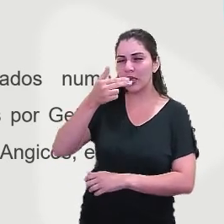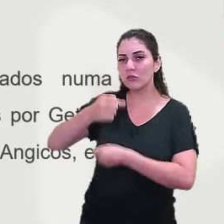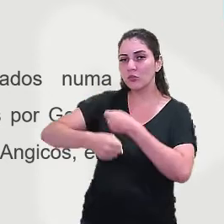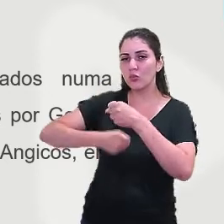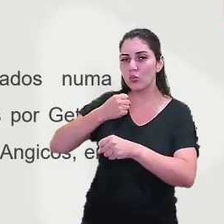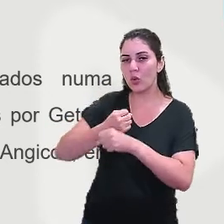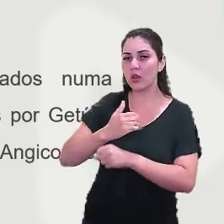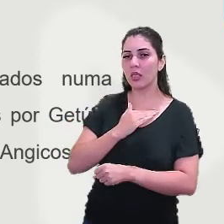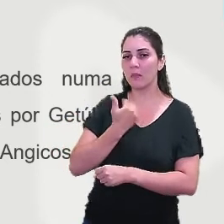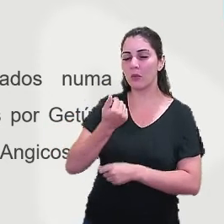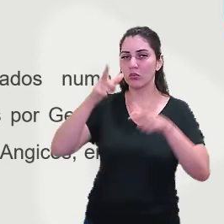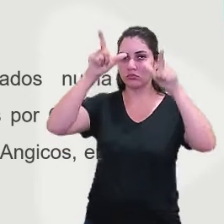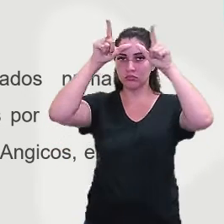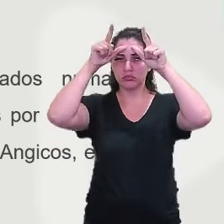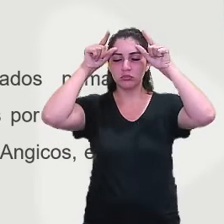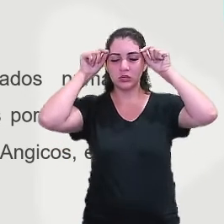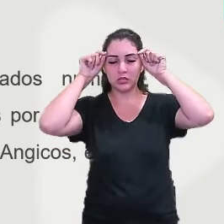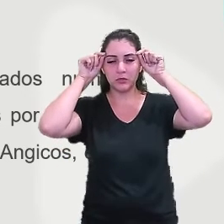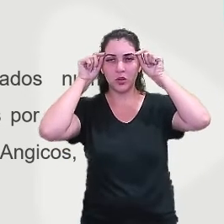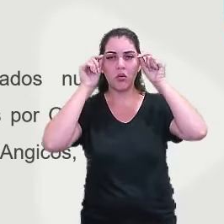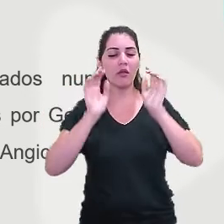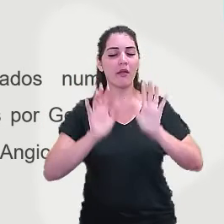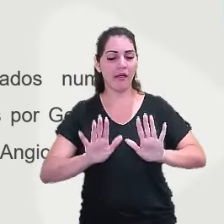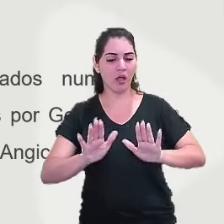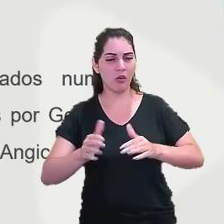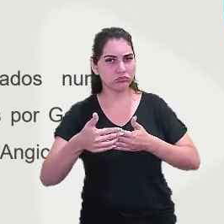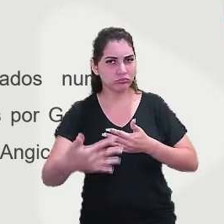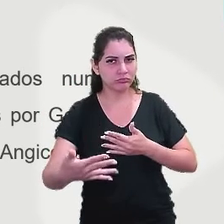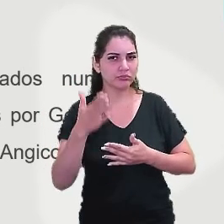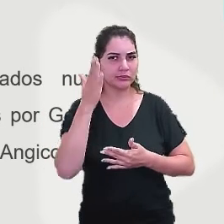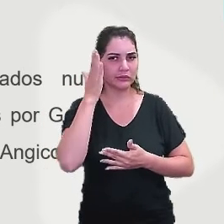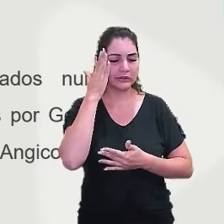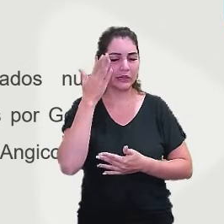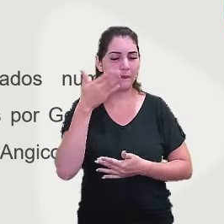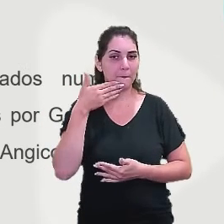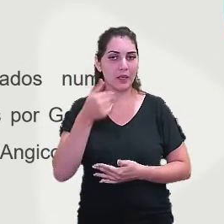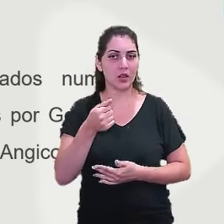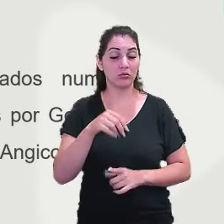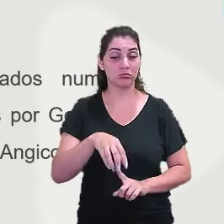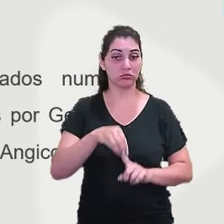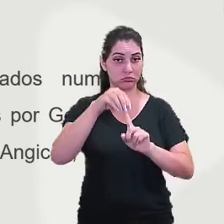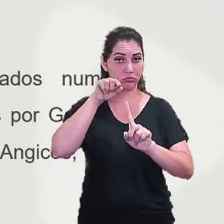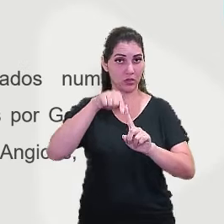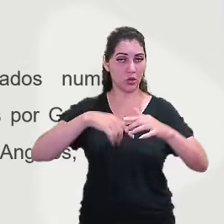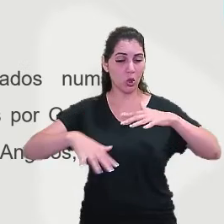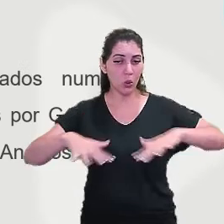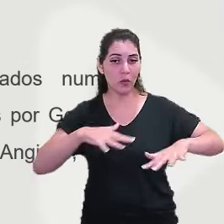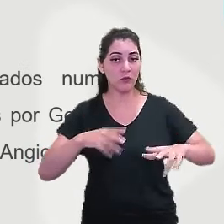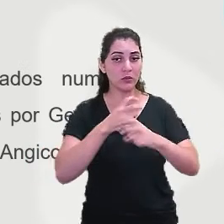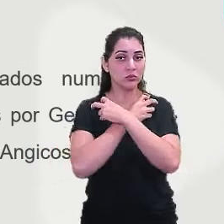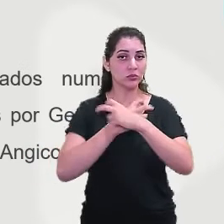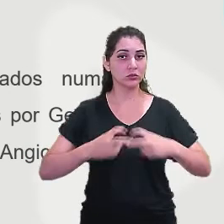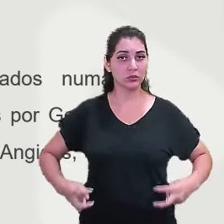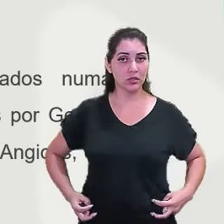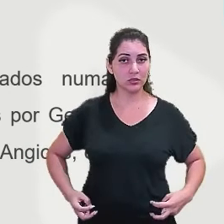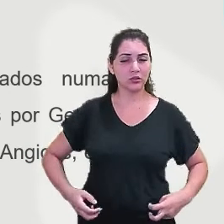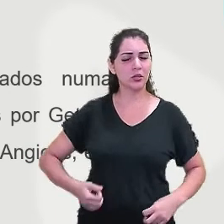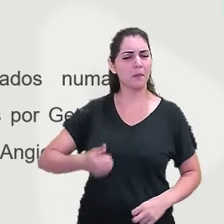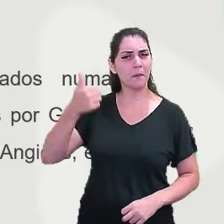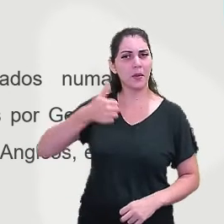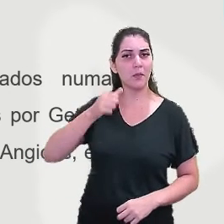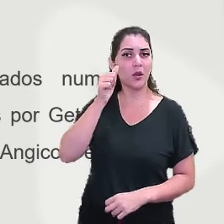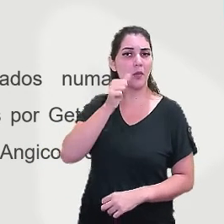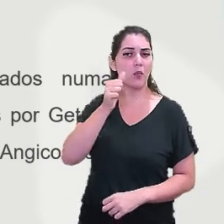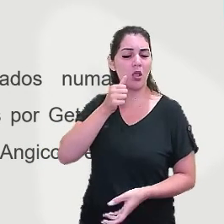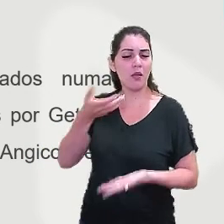Calma, que mais pra frente vocês vão entender melhor. E foi um dos ícones do movimento cangaceiro, sendo a primeira